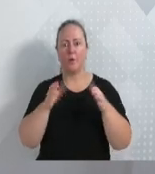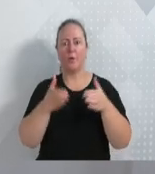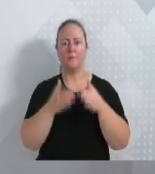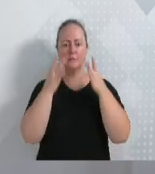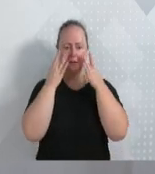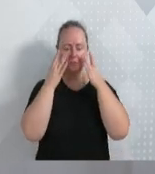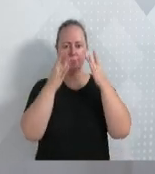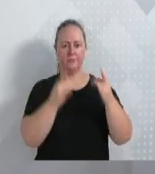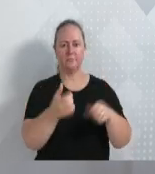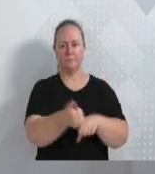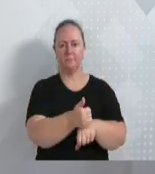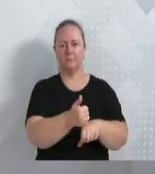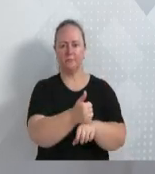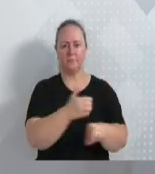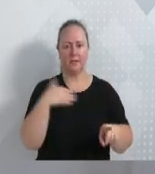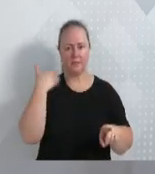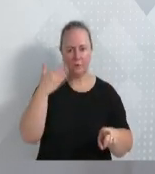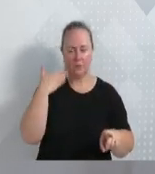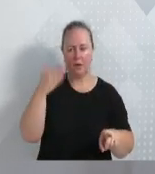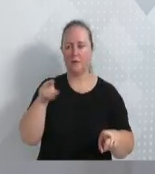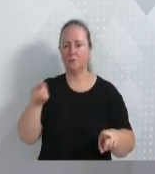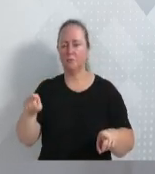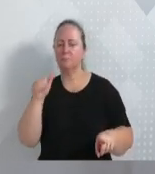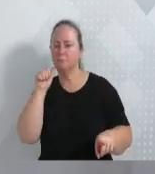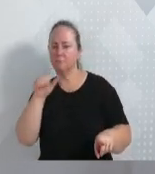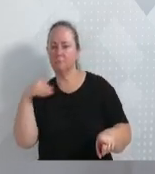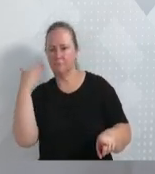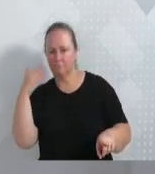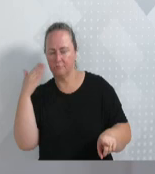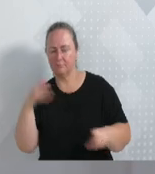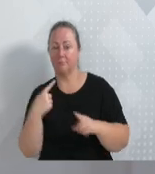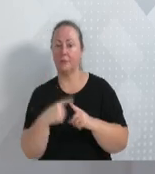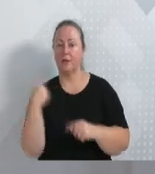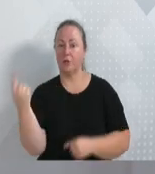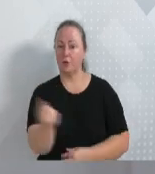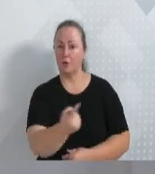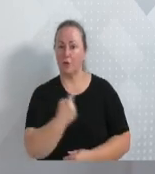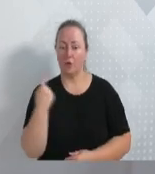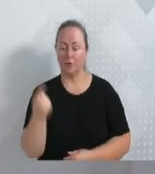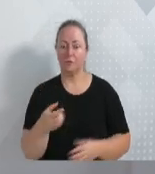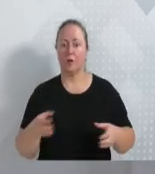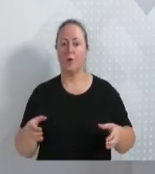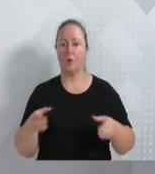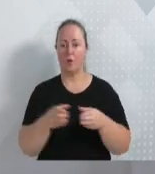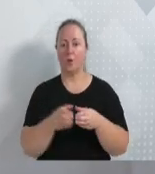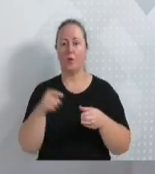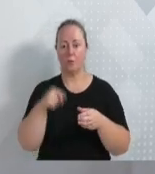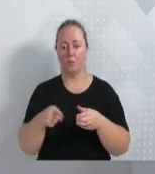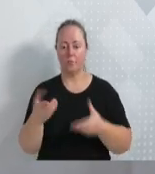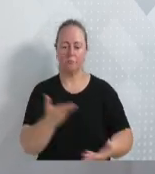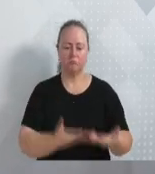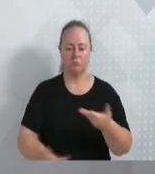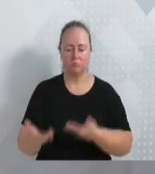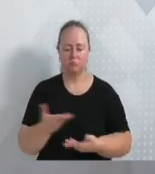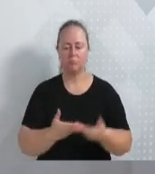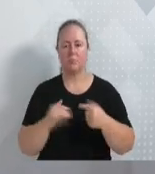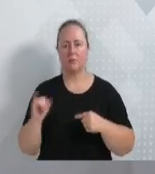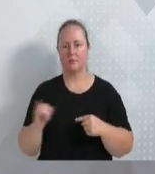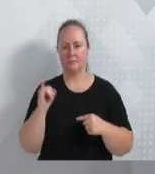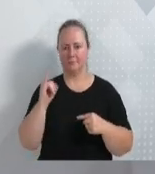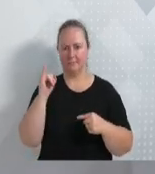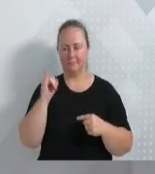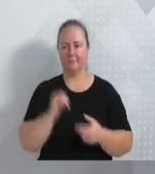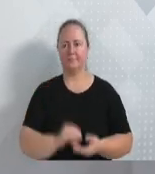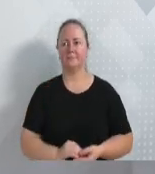profissional advogado e para a advogada. Afinal de contas, somos um órgão de classe e assim não poderia deixar de ser. No entanto,